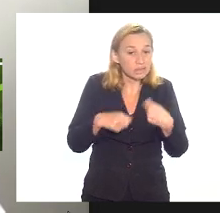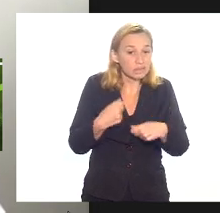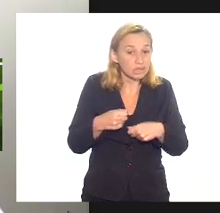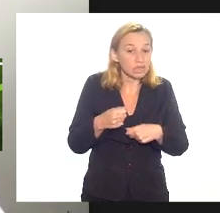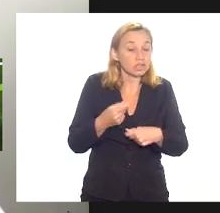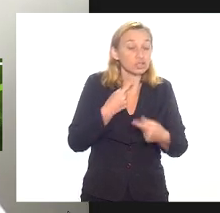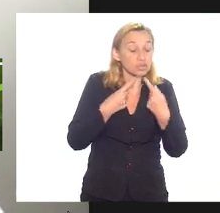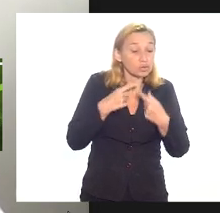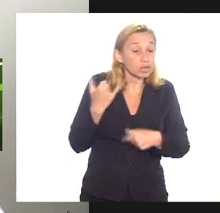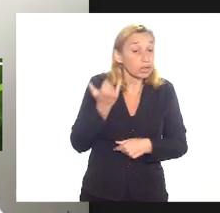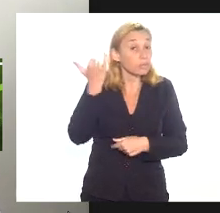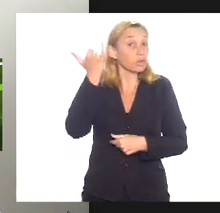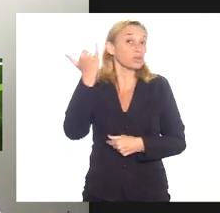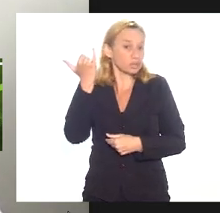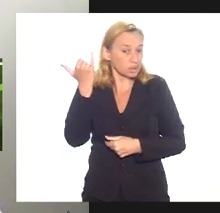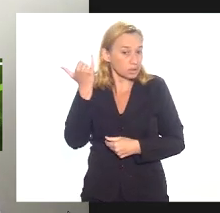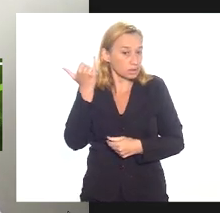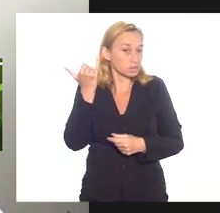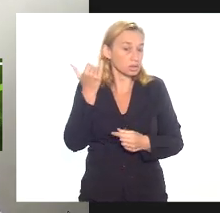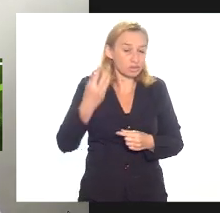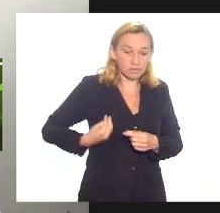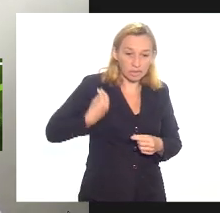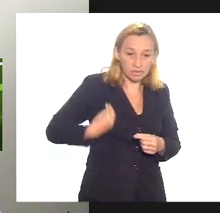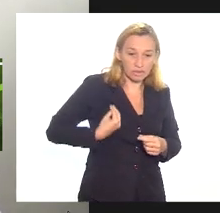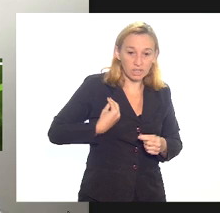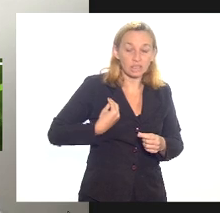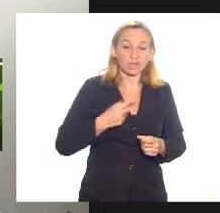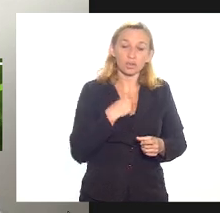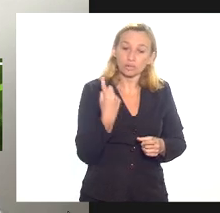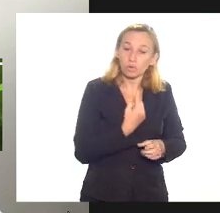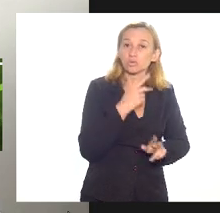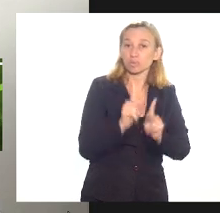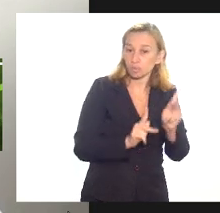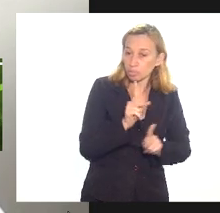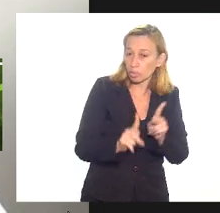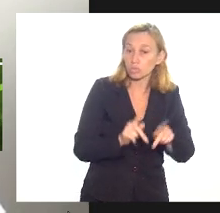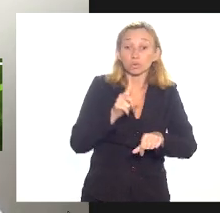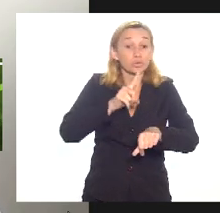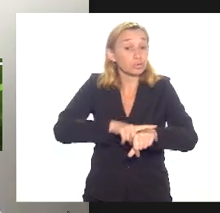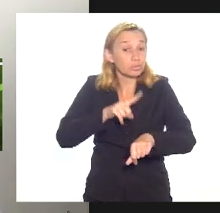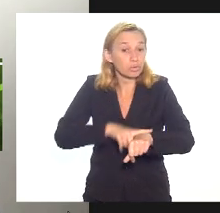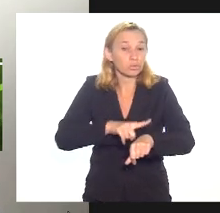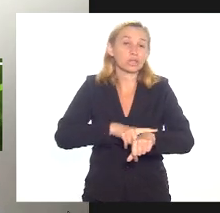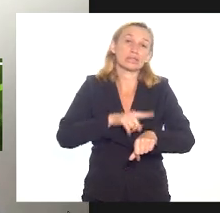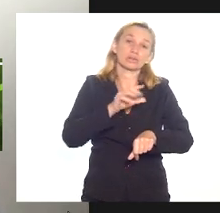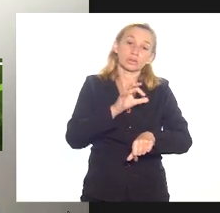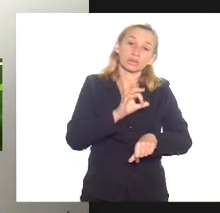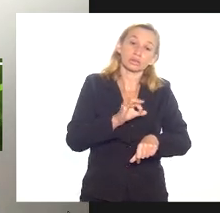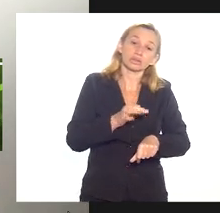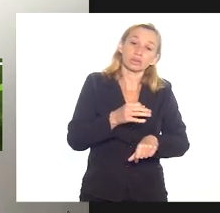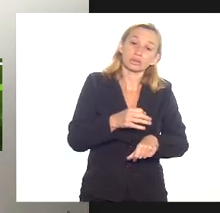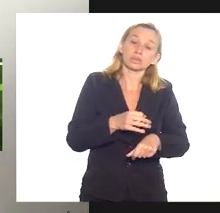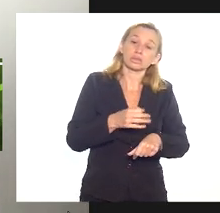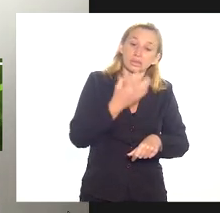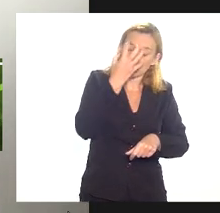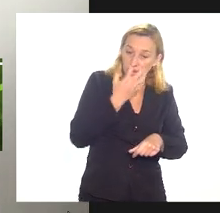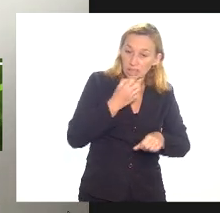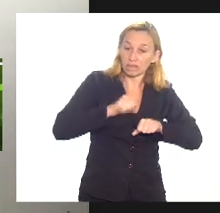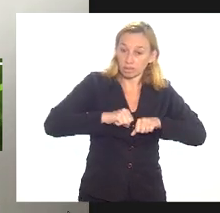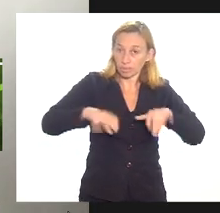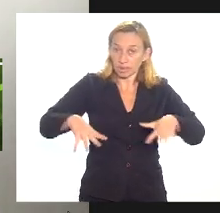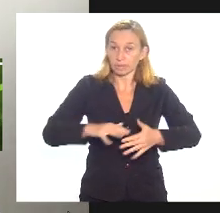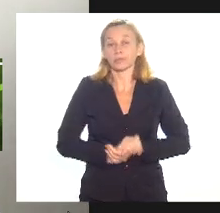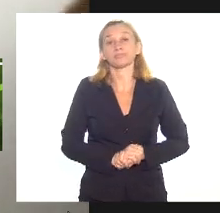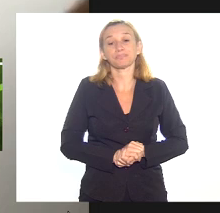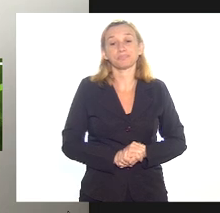da importância da sobrevivência da nossa população num momento tão específico com relação a pandemia